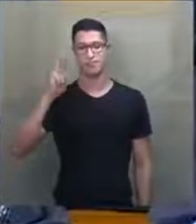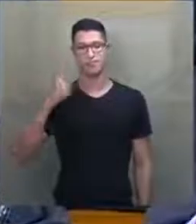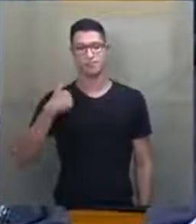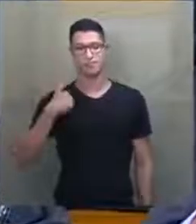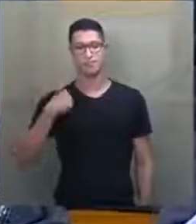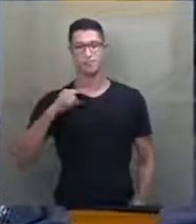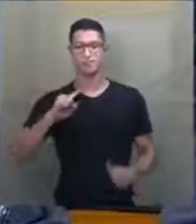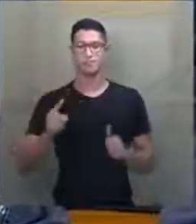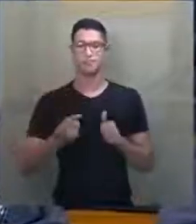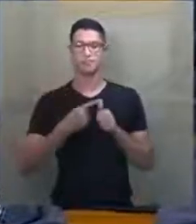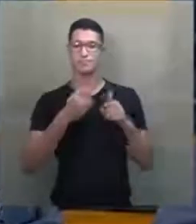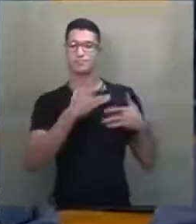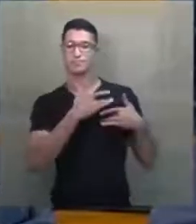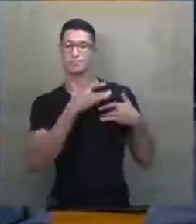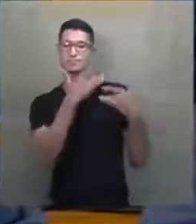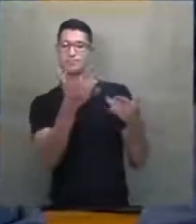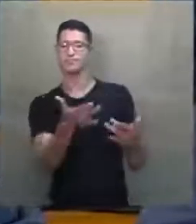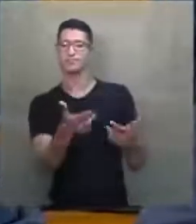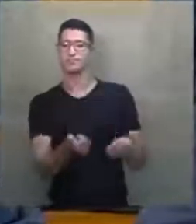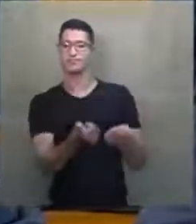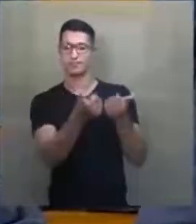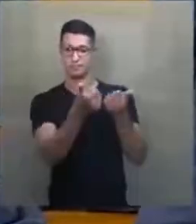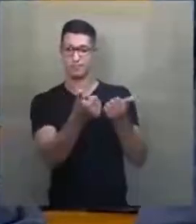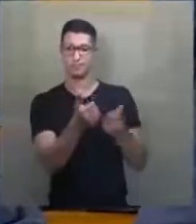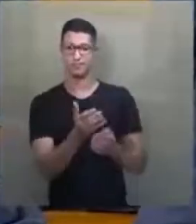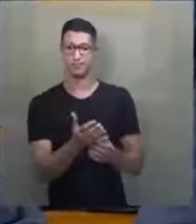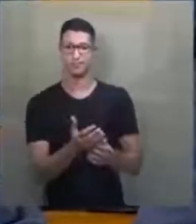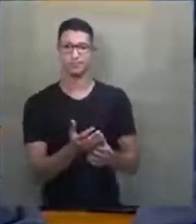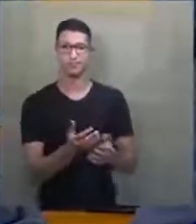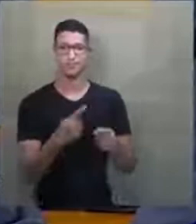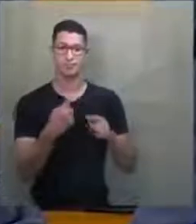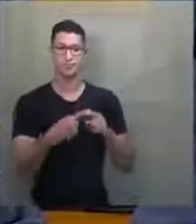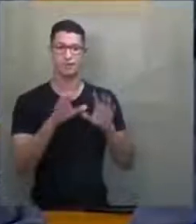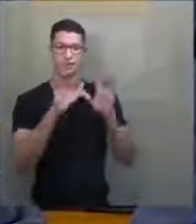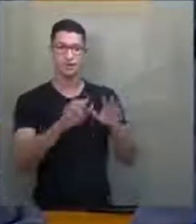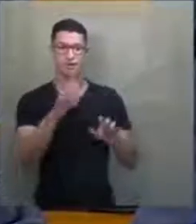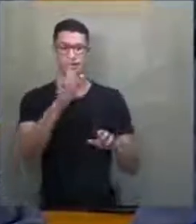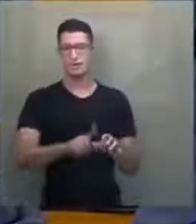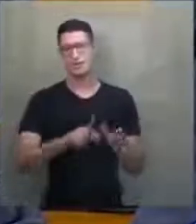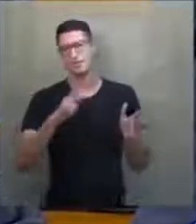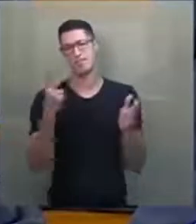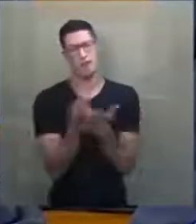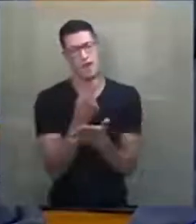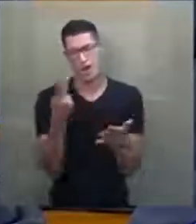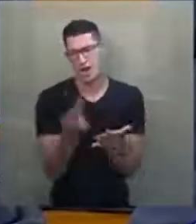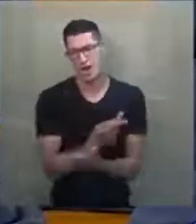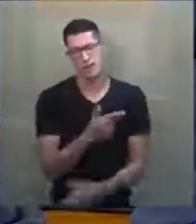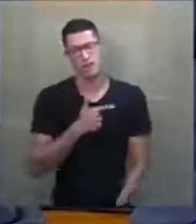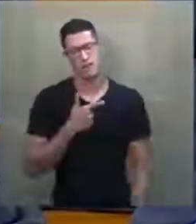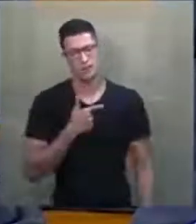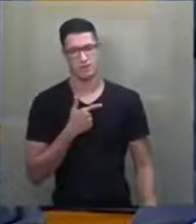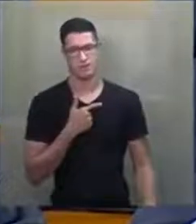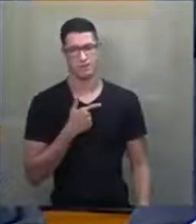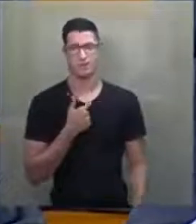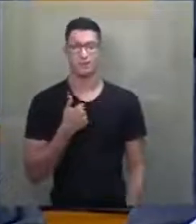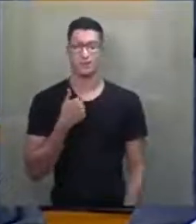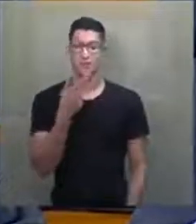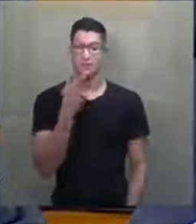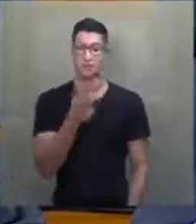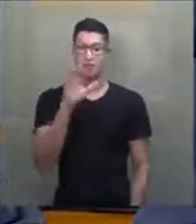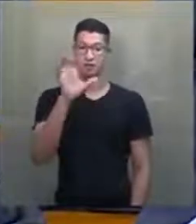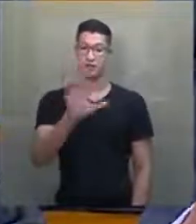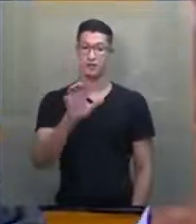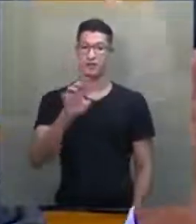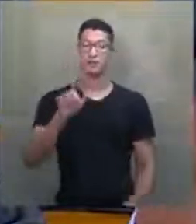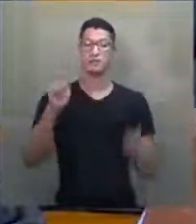serei o primeiro a me solidarizar, porque isto é uma iniquidade. E eu falo isso na